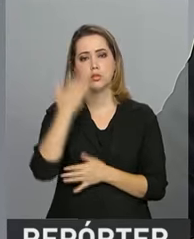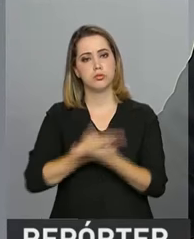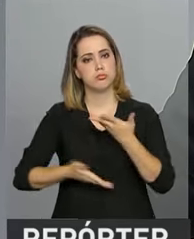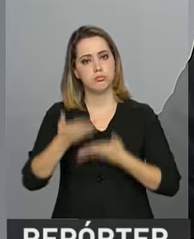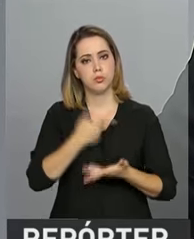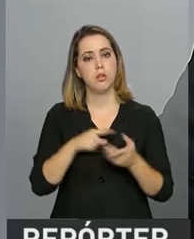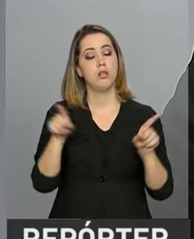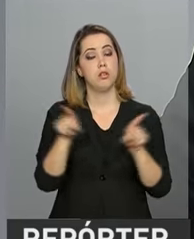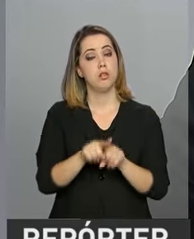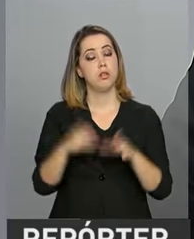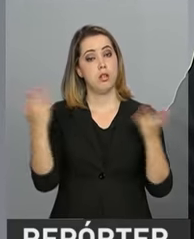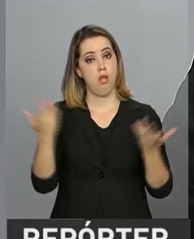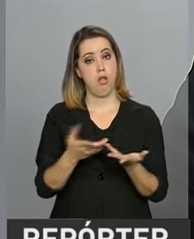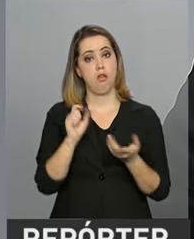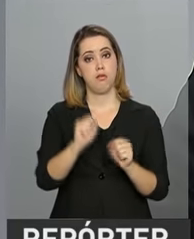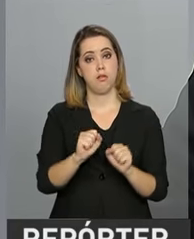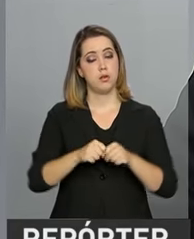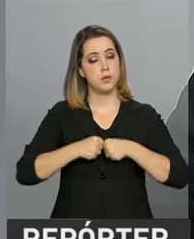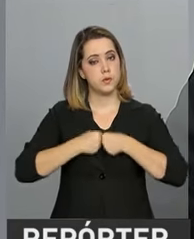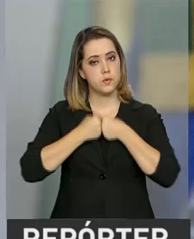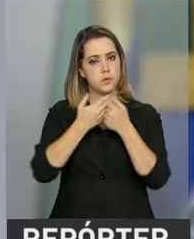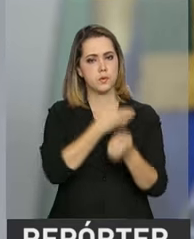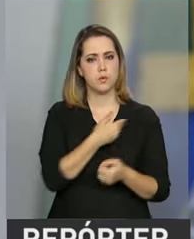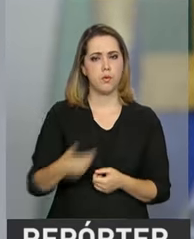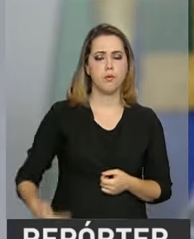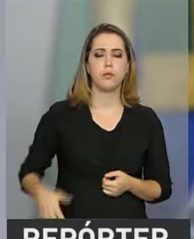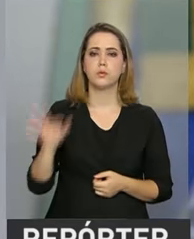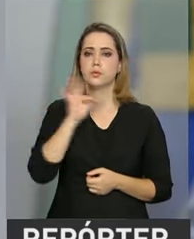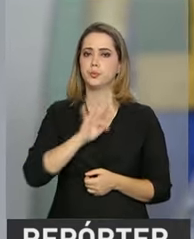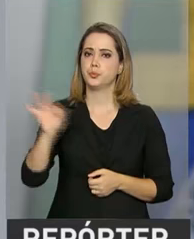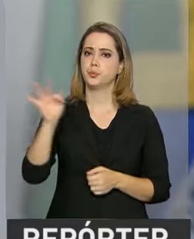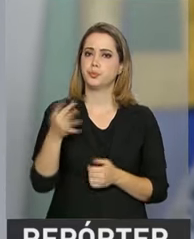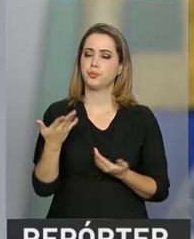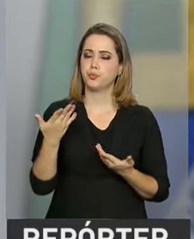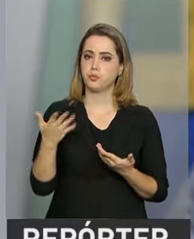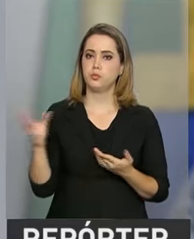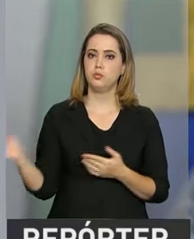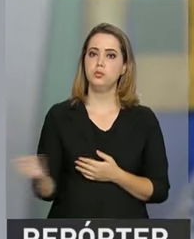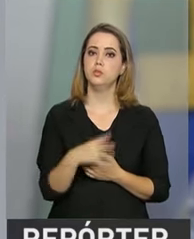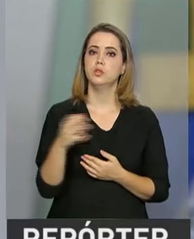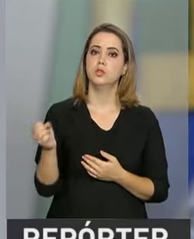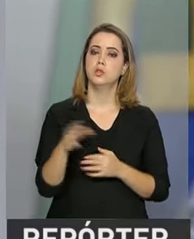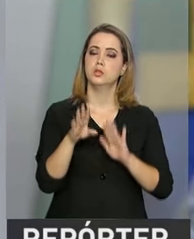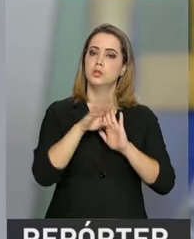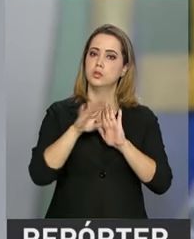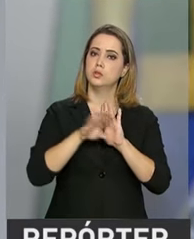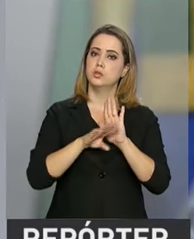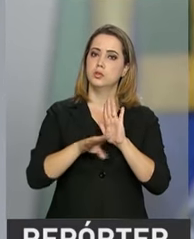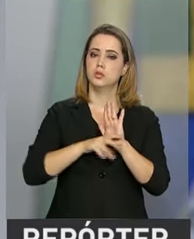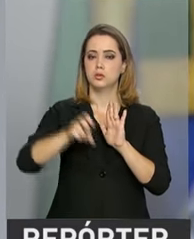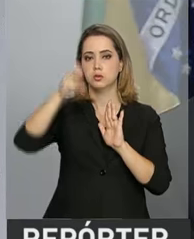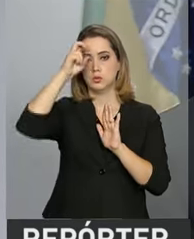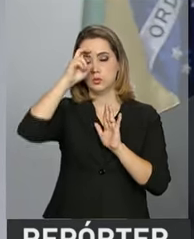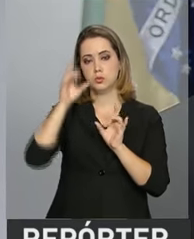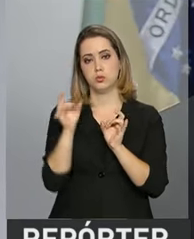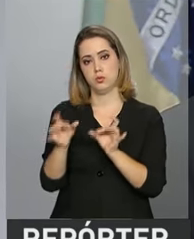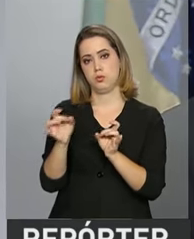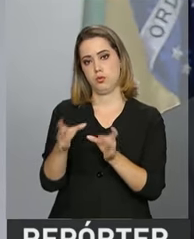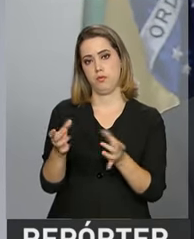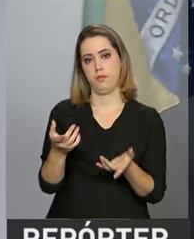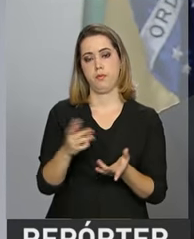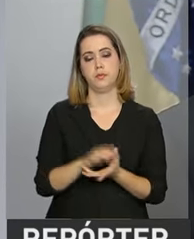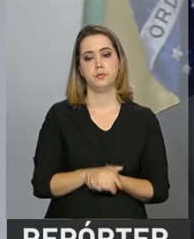e faz parte do esforço do governo federal na implementação do Plano Nacional de Cultura Exportadora. É uma